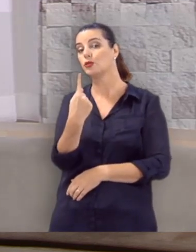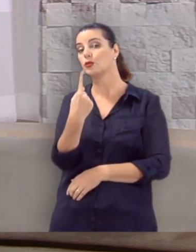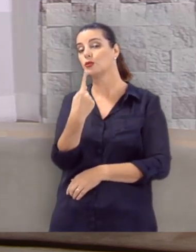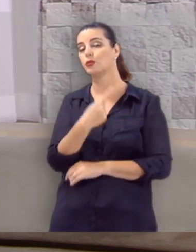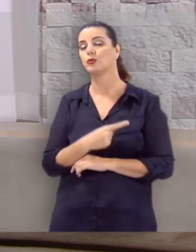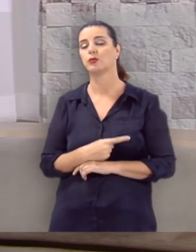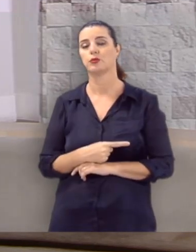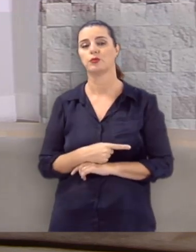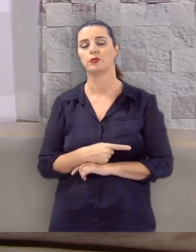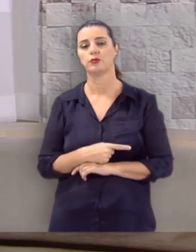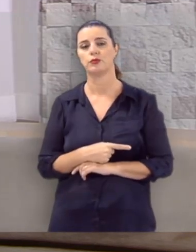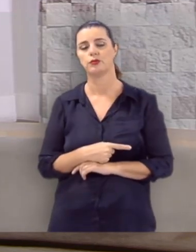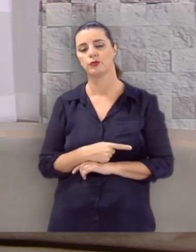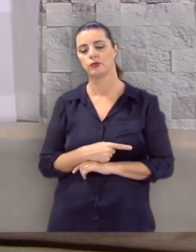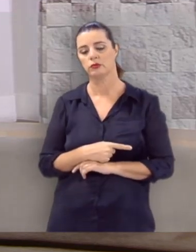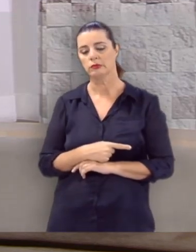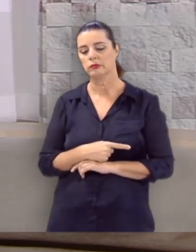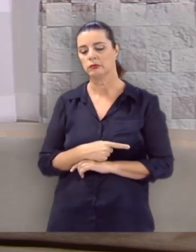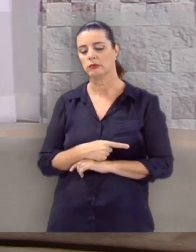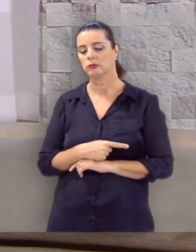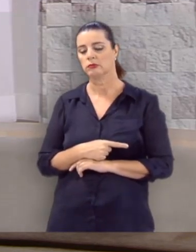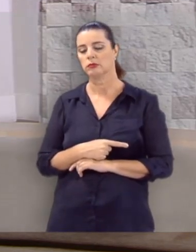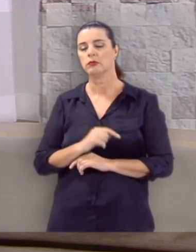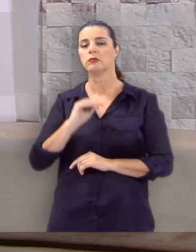setenta e um anos de idade.